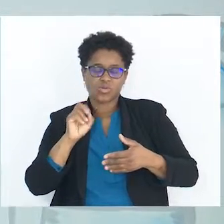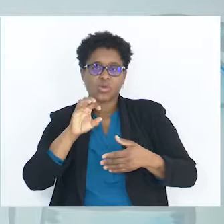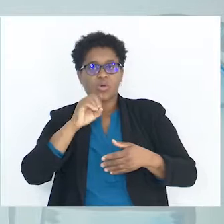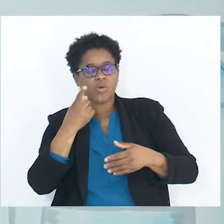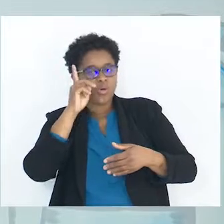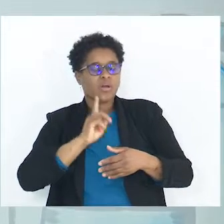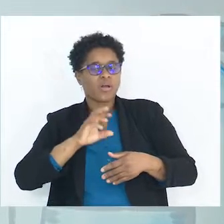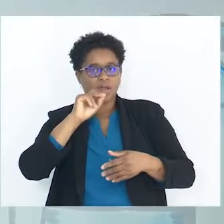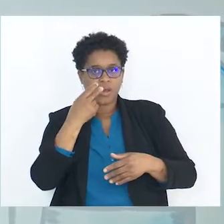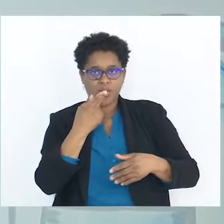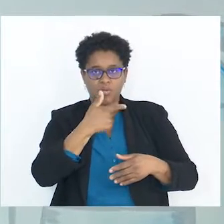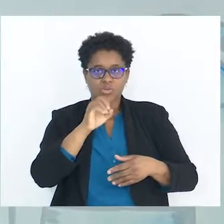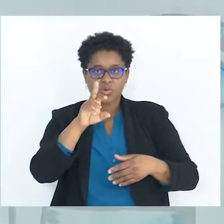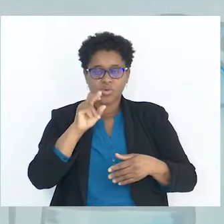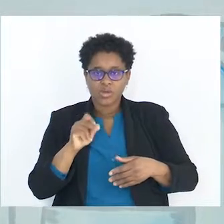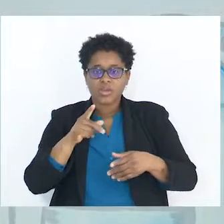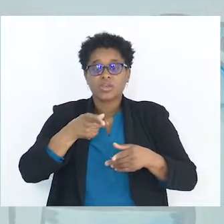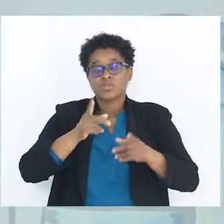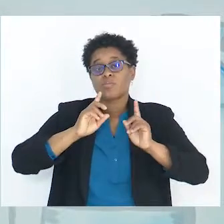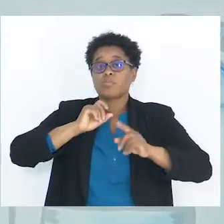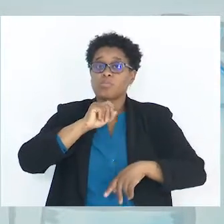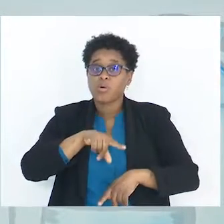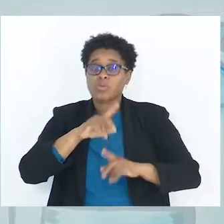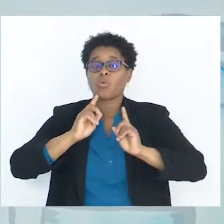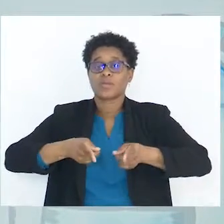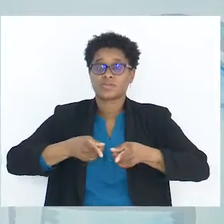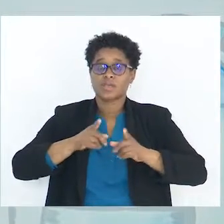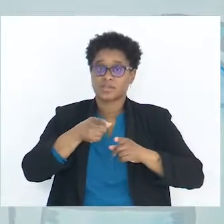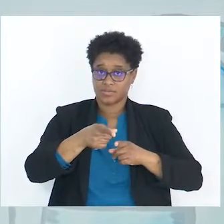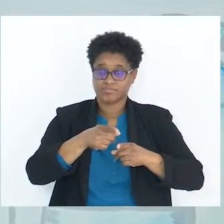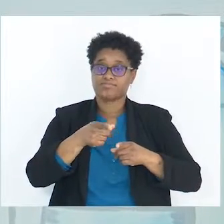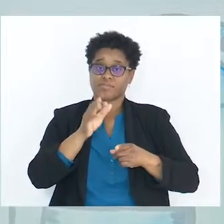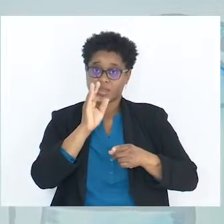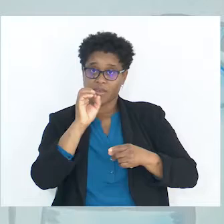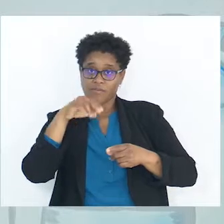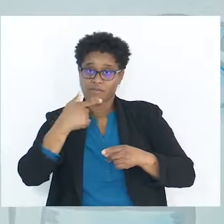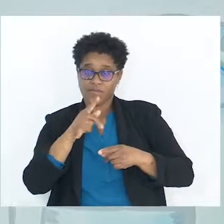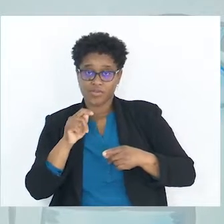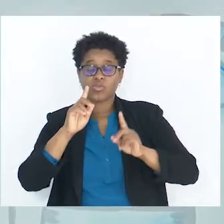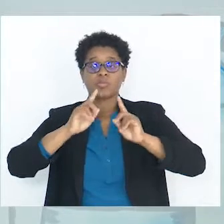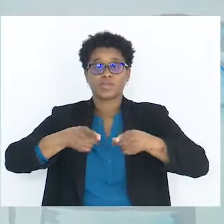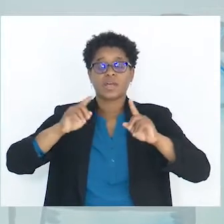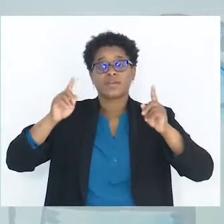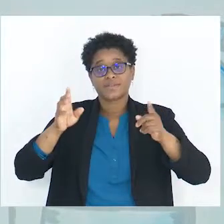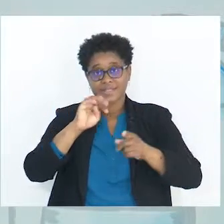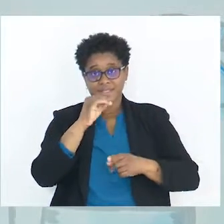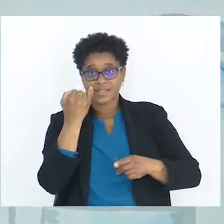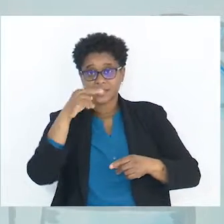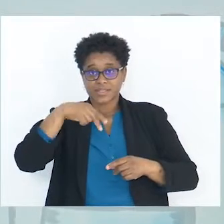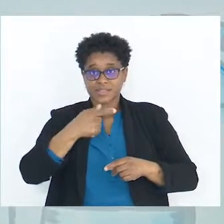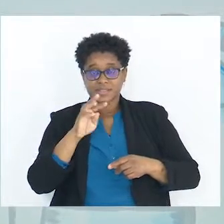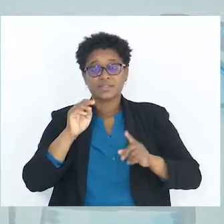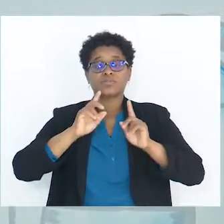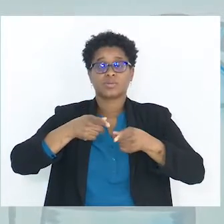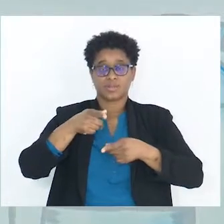a autora. E por isso, podes começar a partir dessa fonte. Começar a síntese a partir